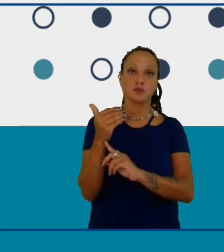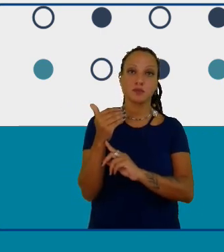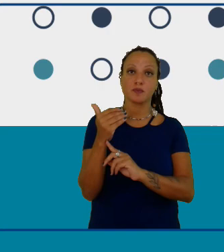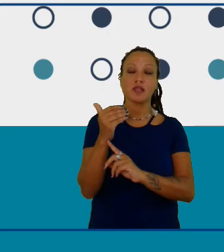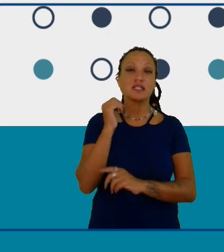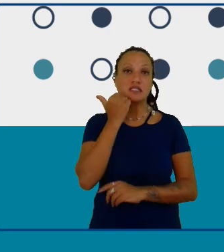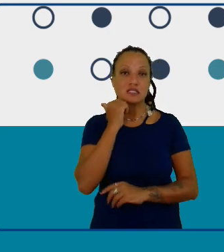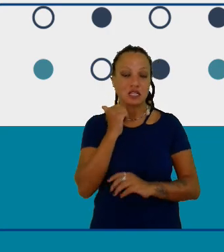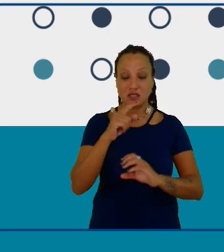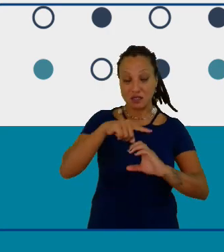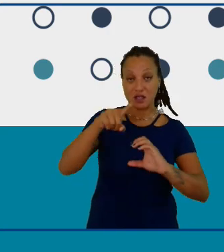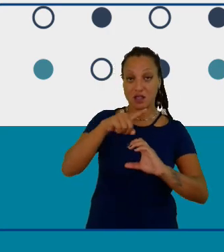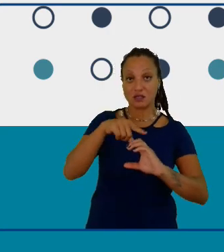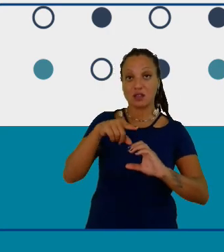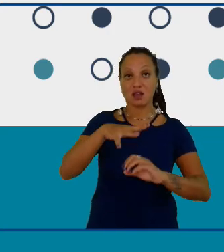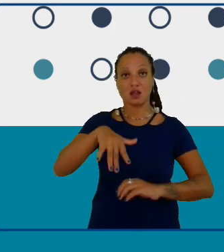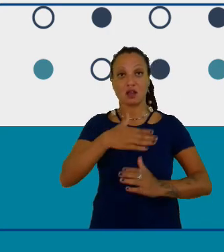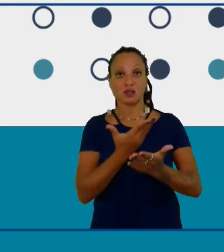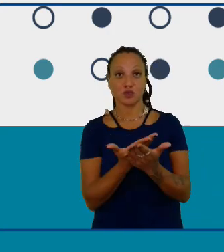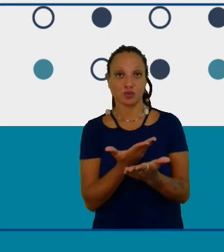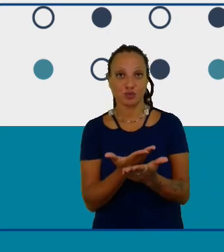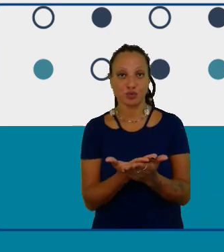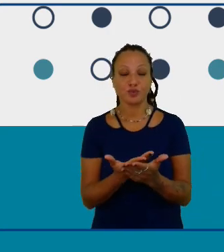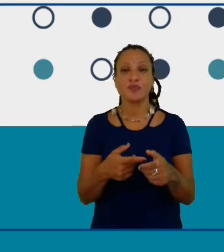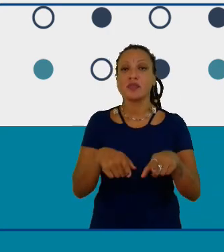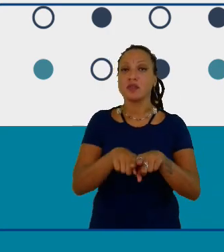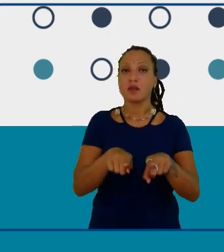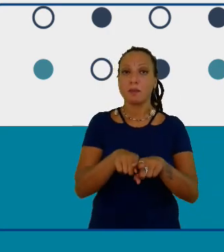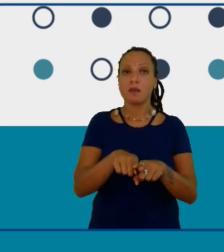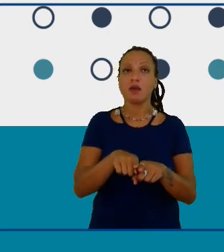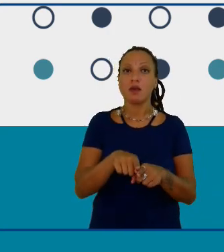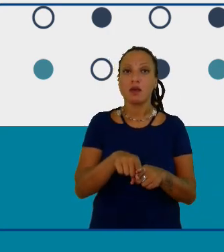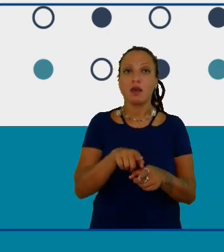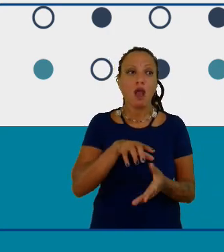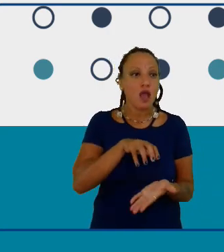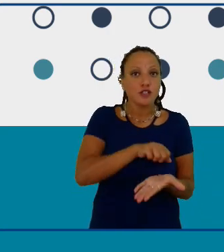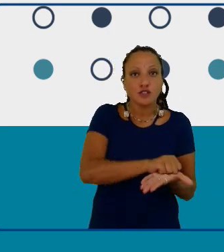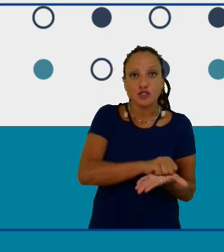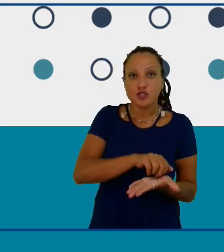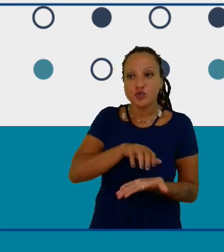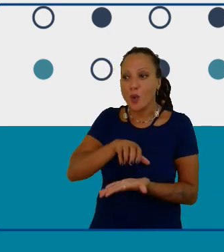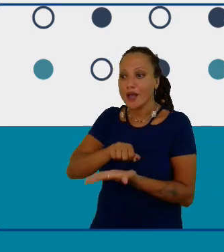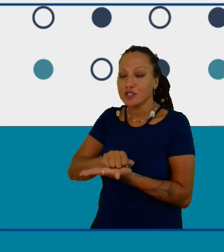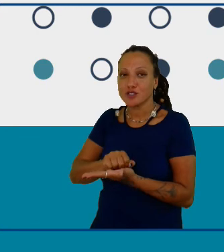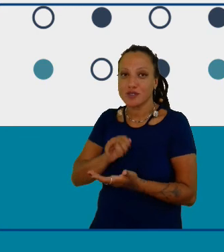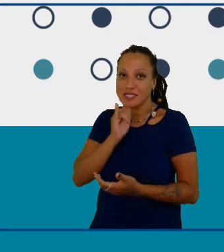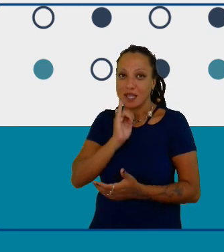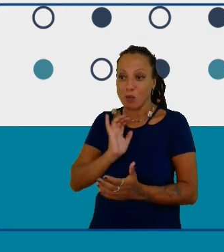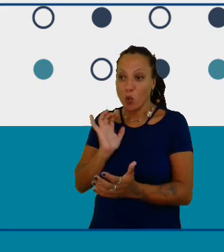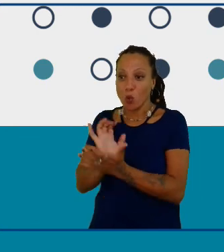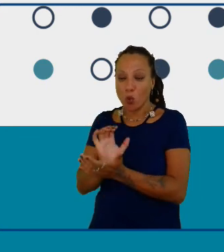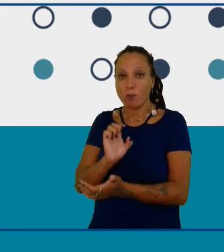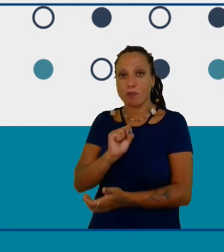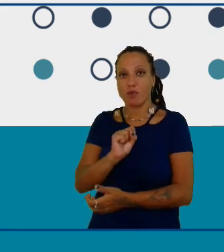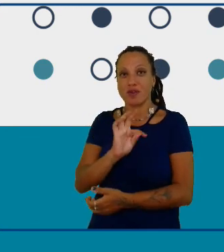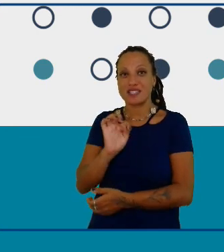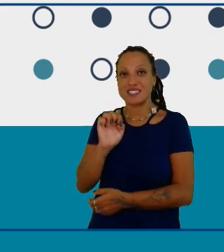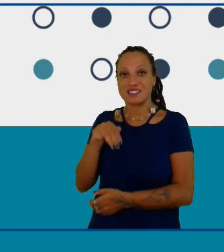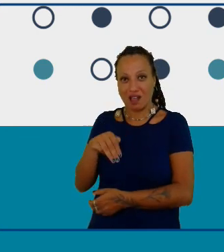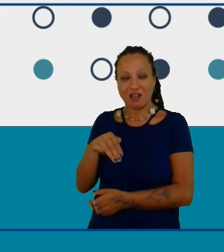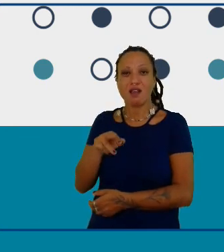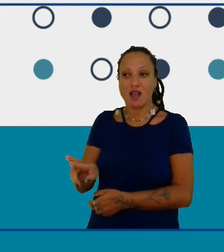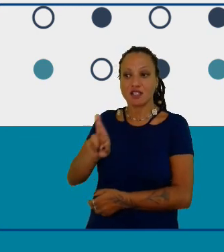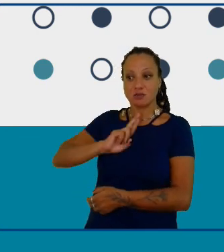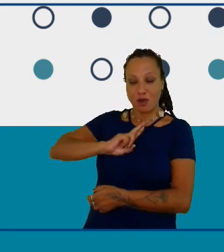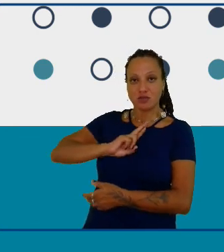nada e como eles foram registrando como os clubes STEM foram tendo resultados acho que essa